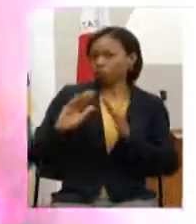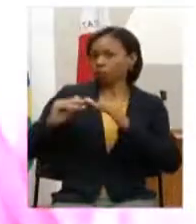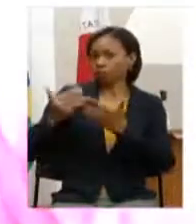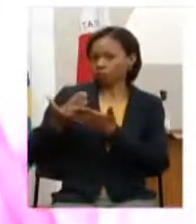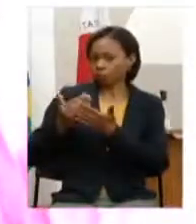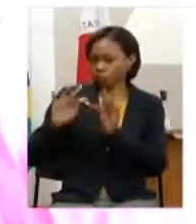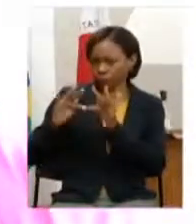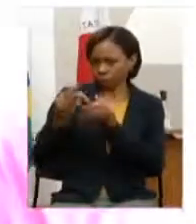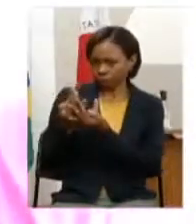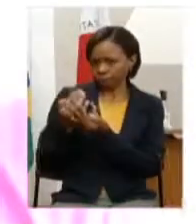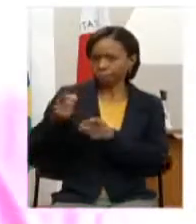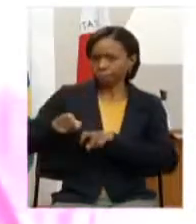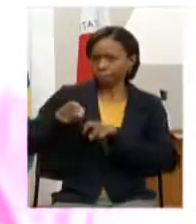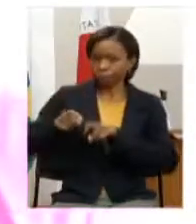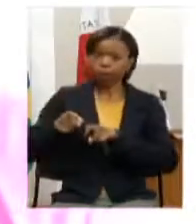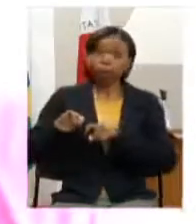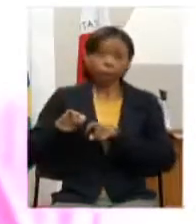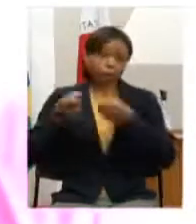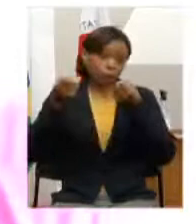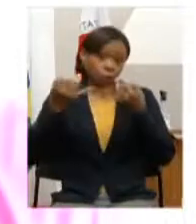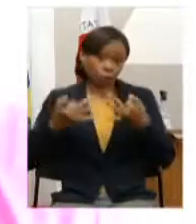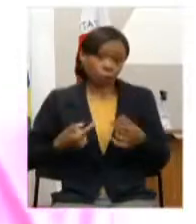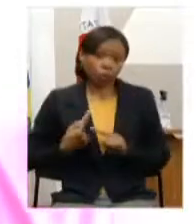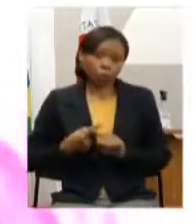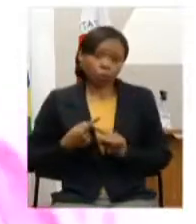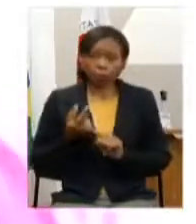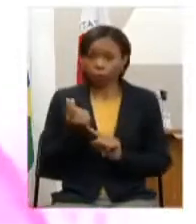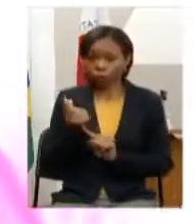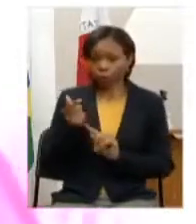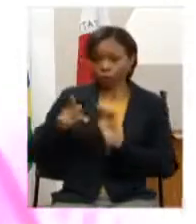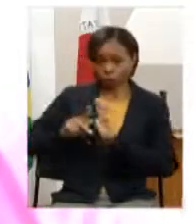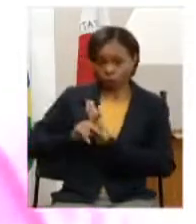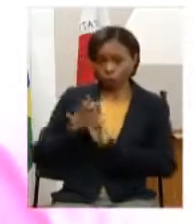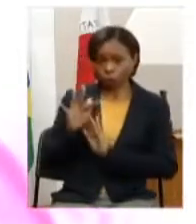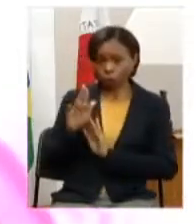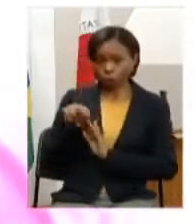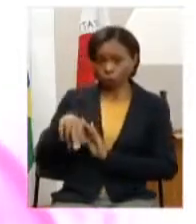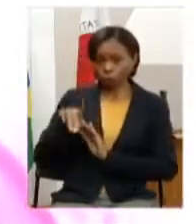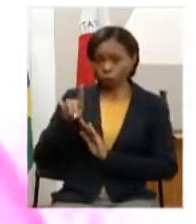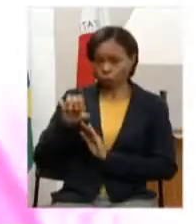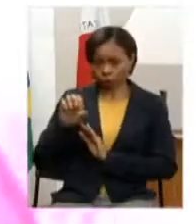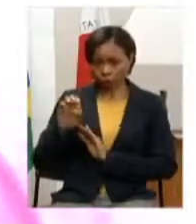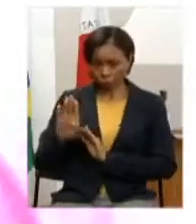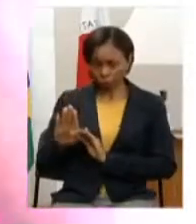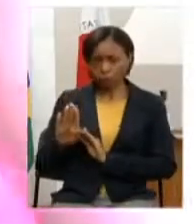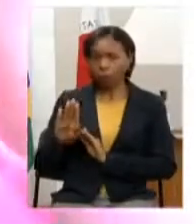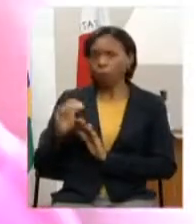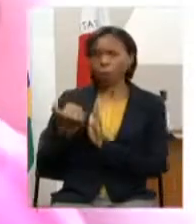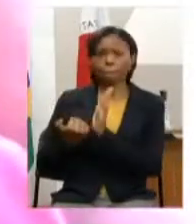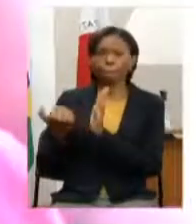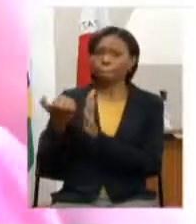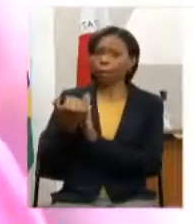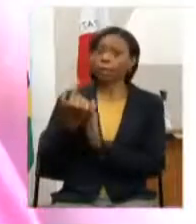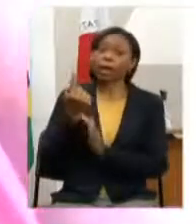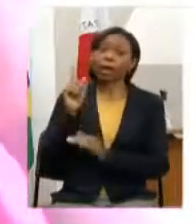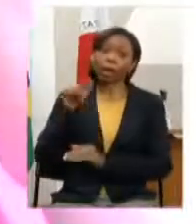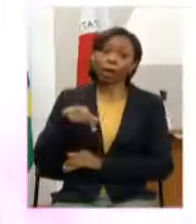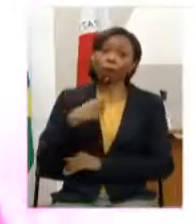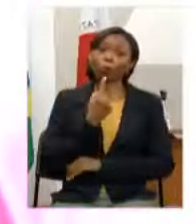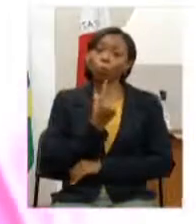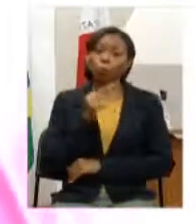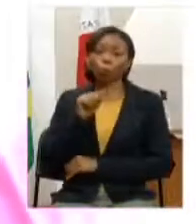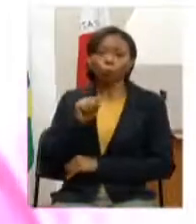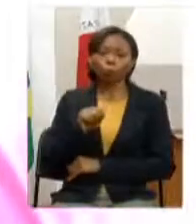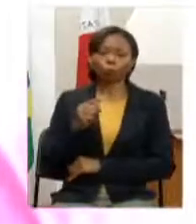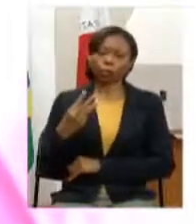justifica porque o o valor do Fundeb o máximo dos fatores de ponderação do Fundeb é 1.3 para as escolas em